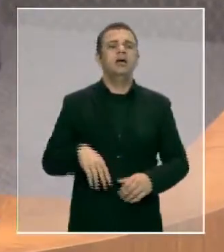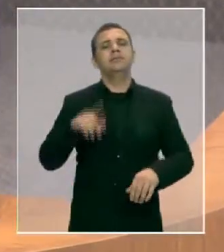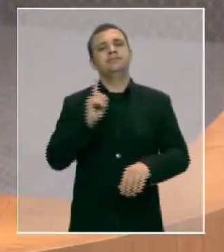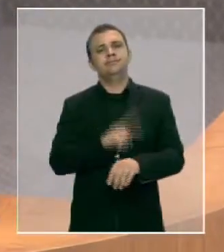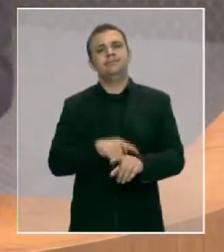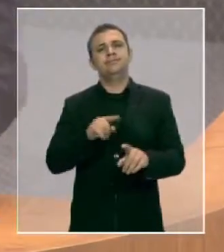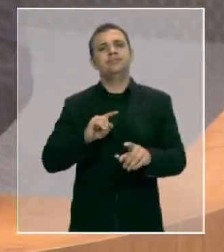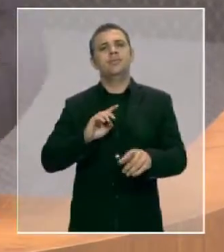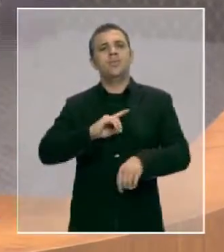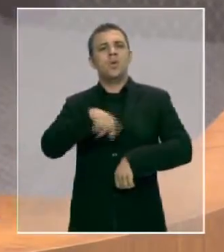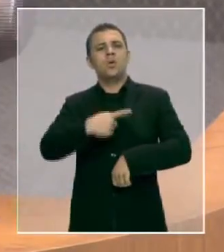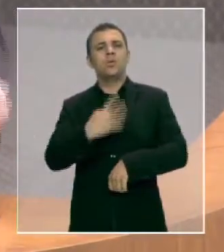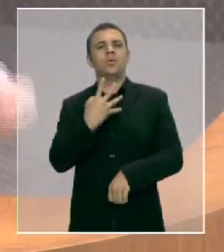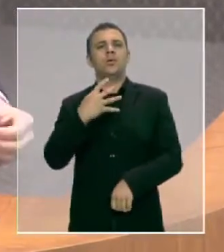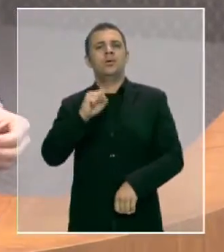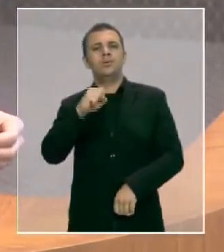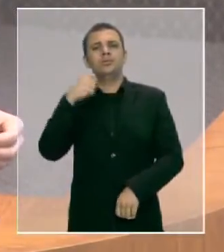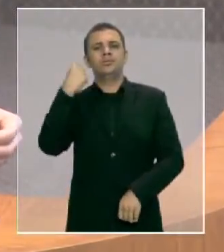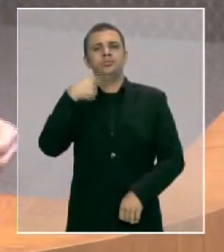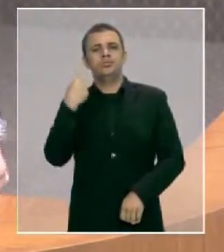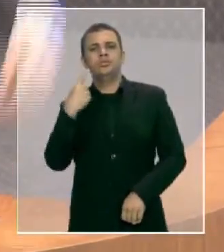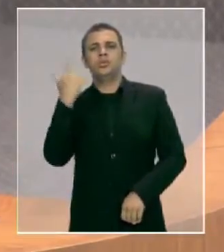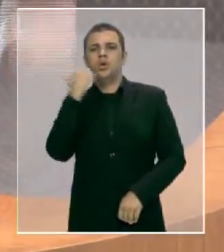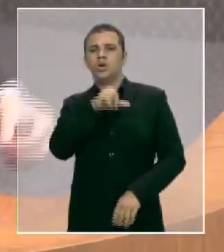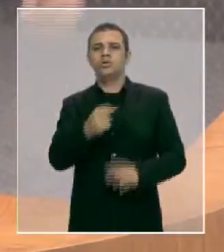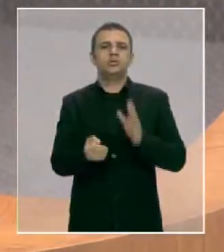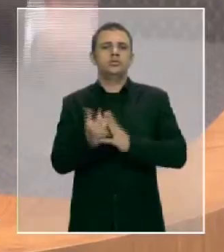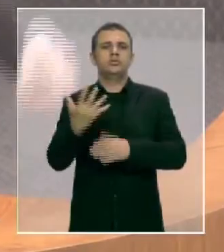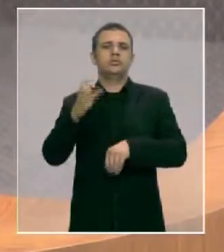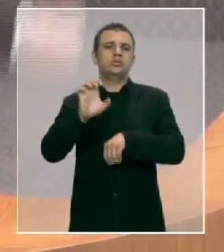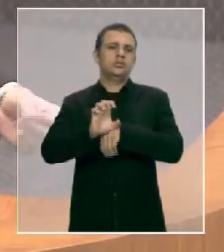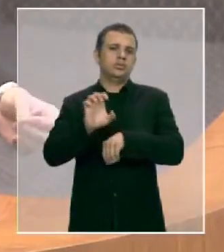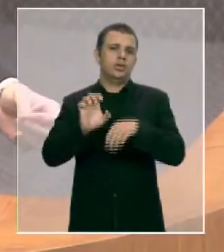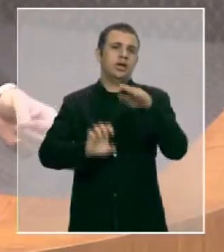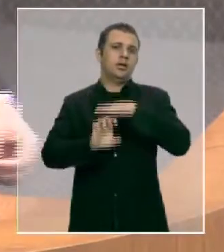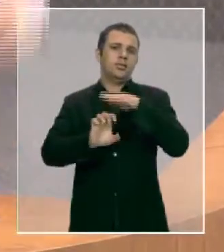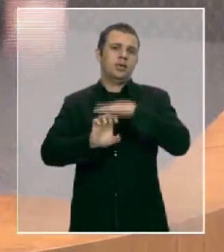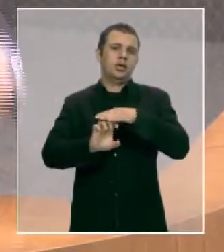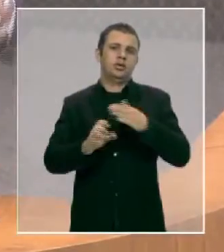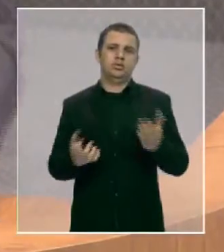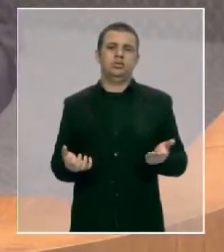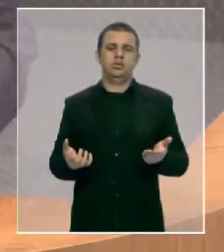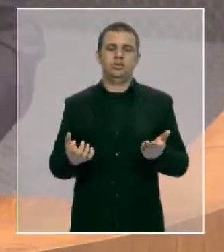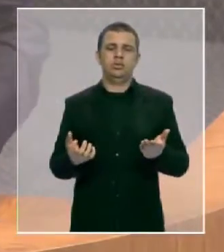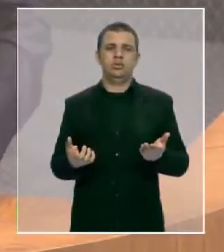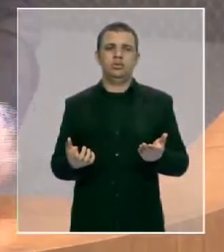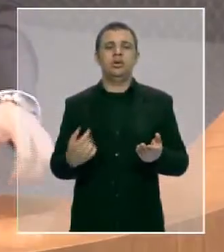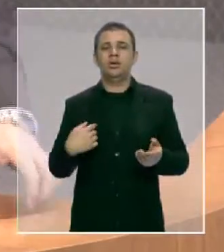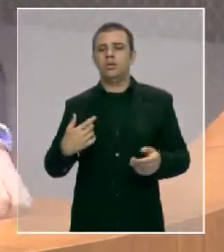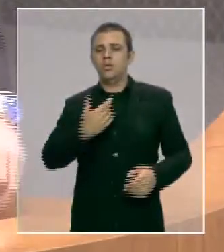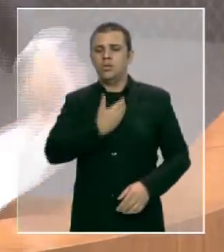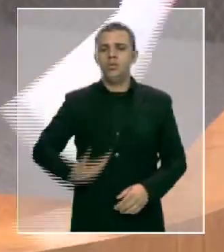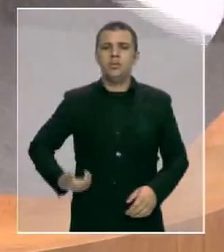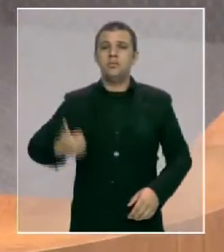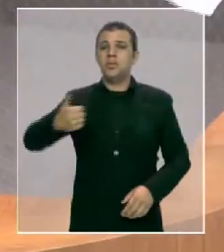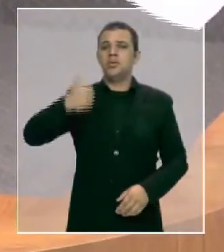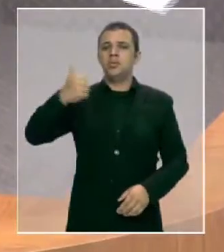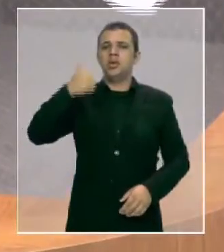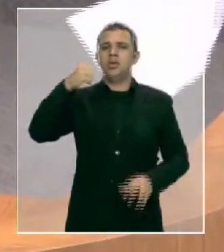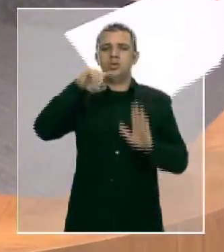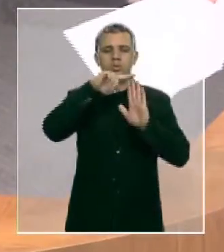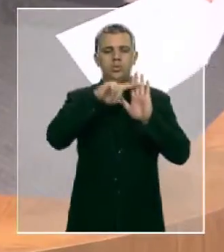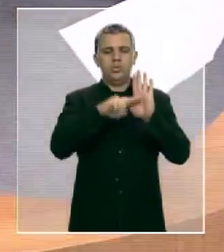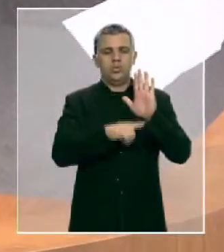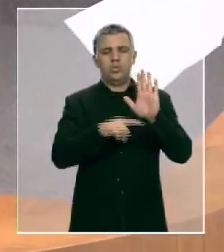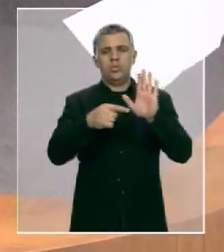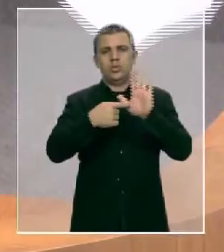já demonstrei aqui em audiência pública que não é verdade, que o governo está em primeiro lugar em ranking de transparência. Acabei de demonstrar com